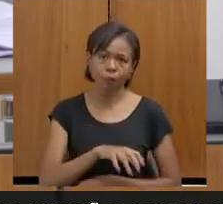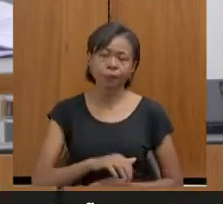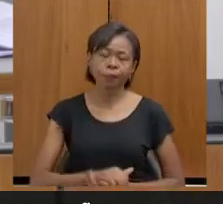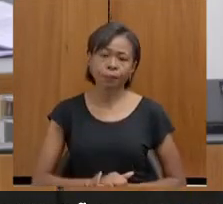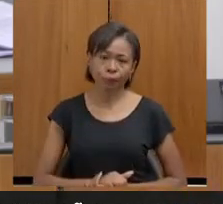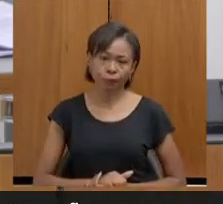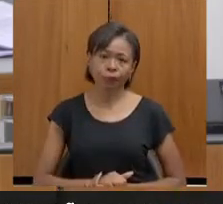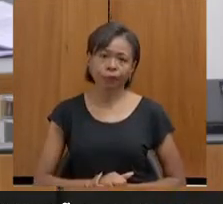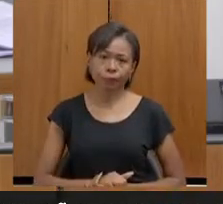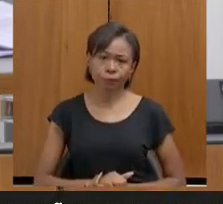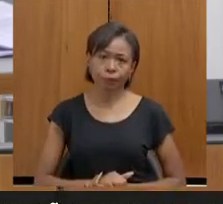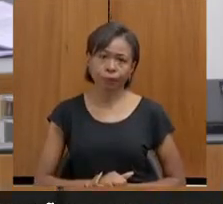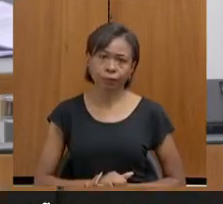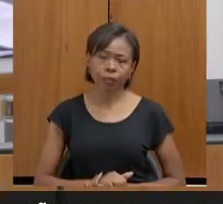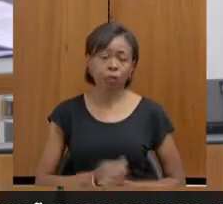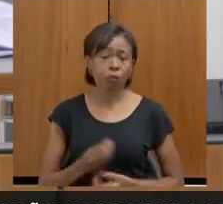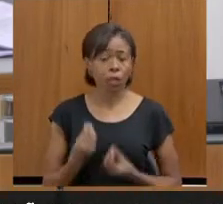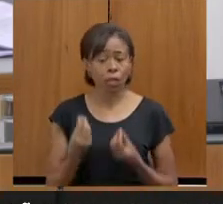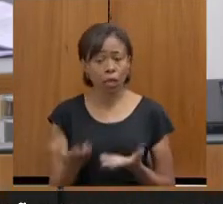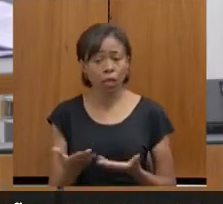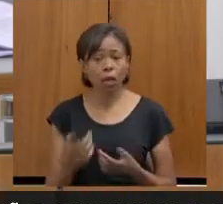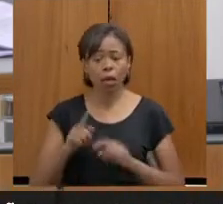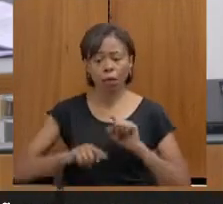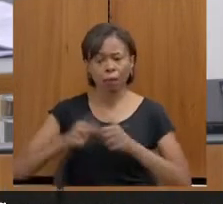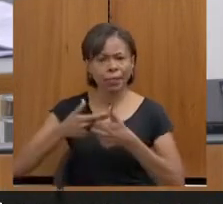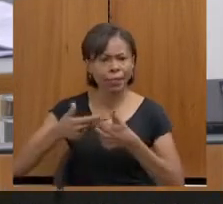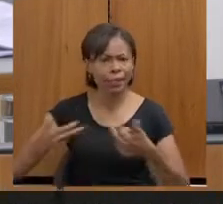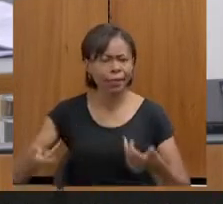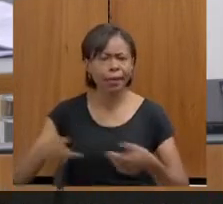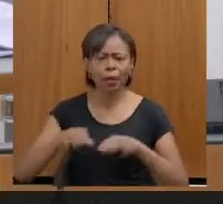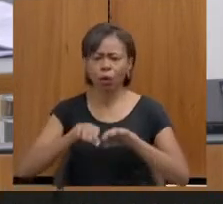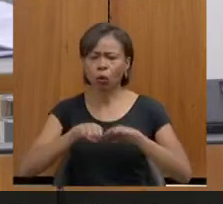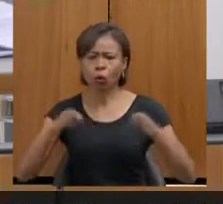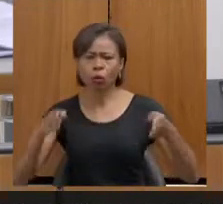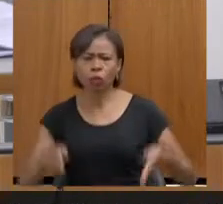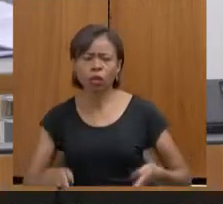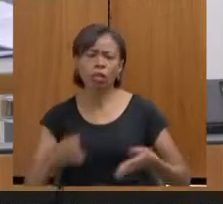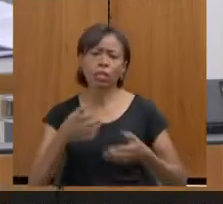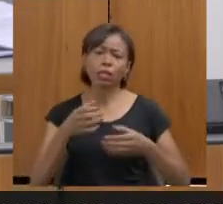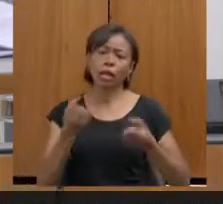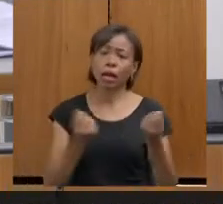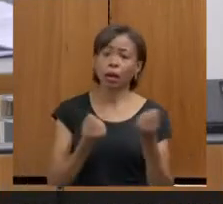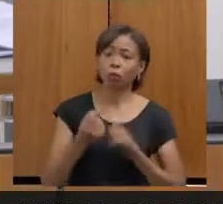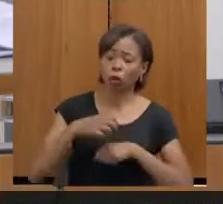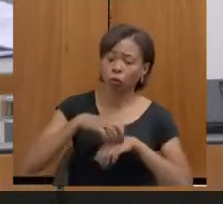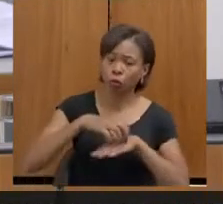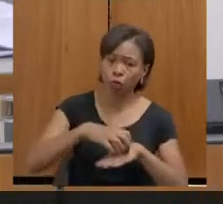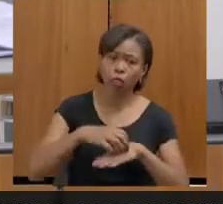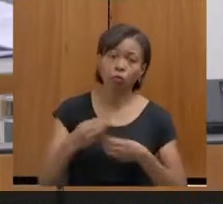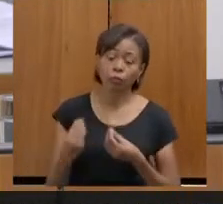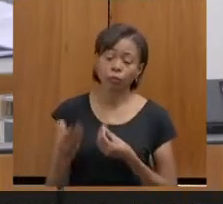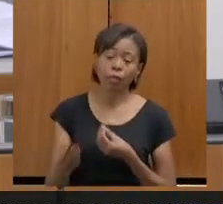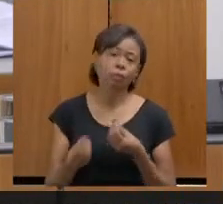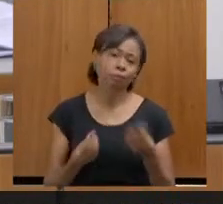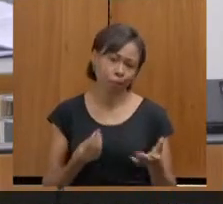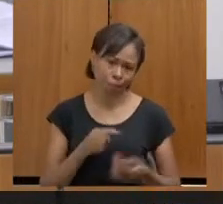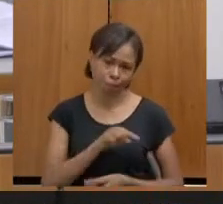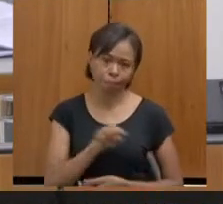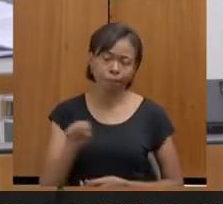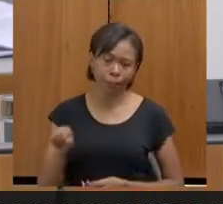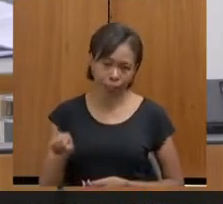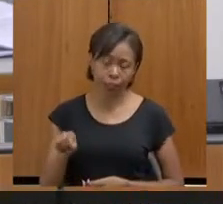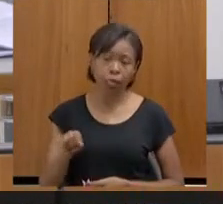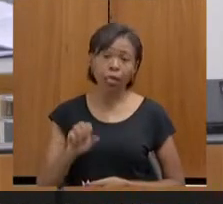a concessão de imobiliário, equipamentos e veículos para essas unidades. Então, essa história da NUIAN,